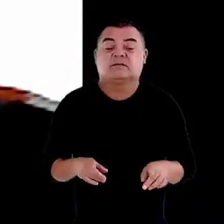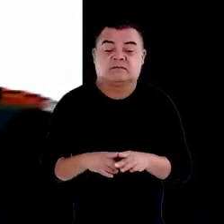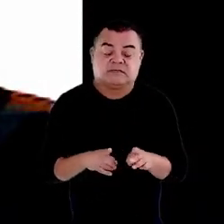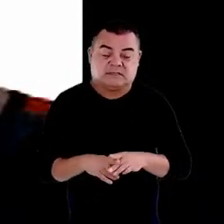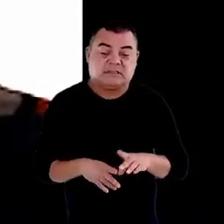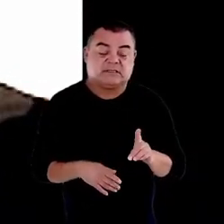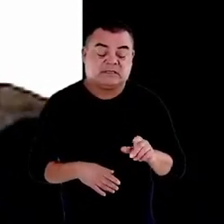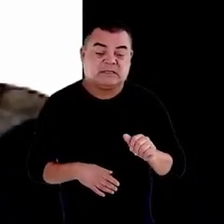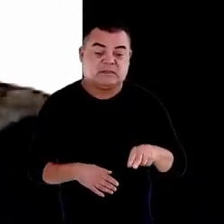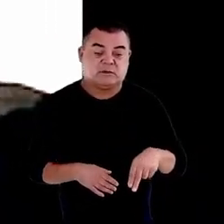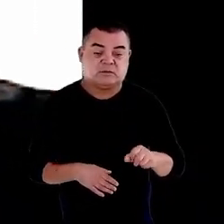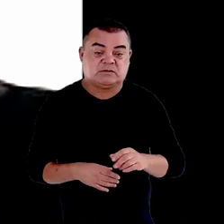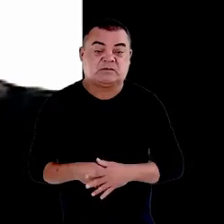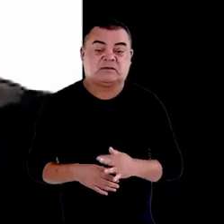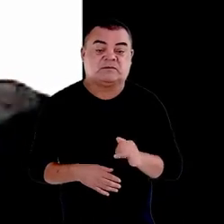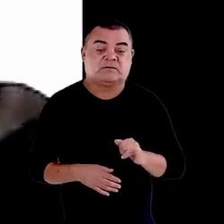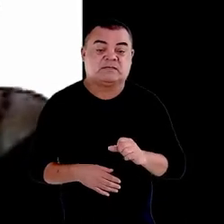e sociais